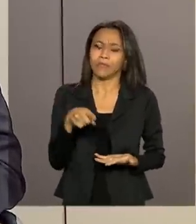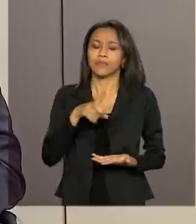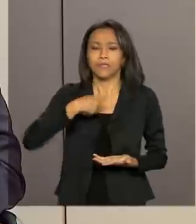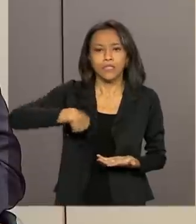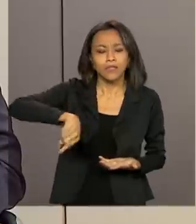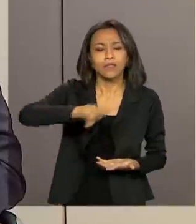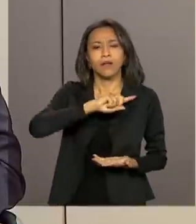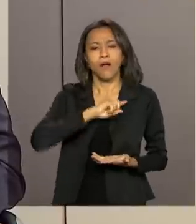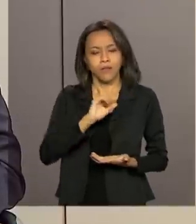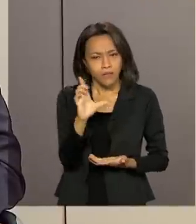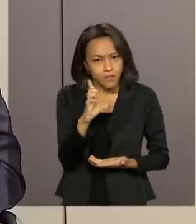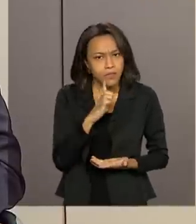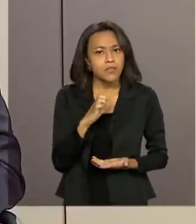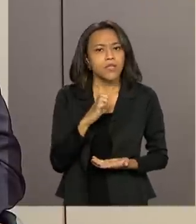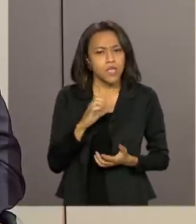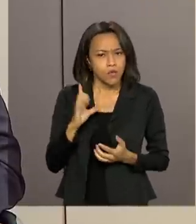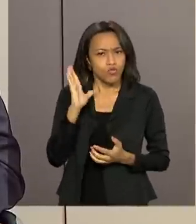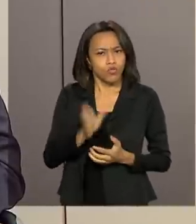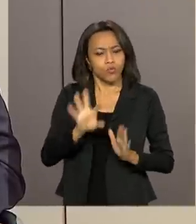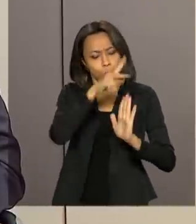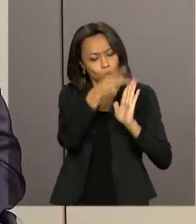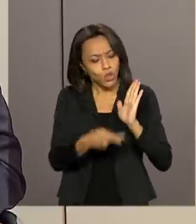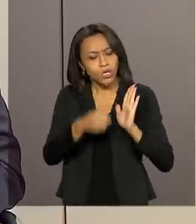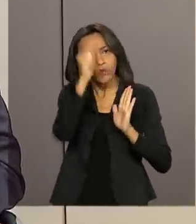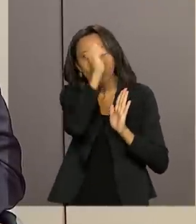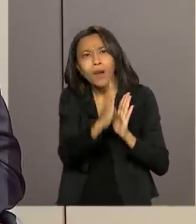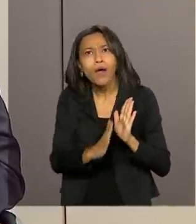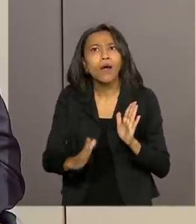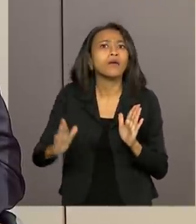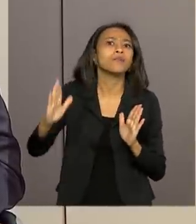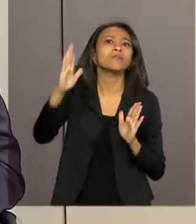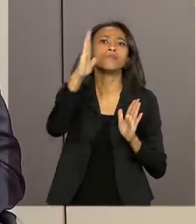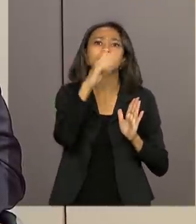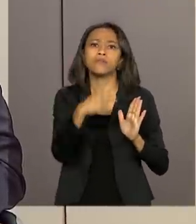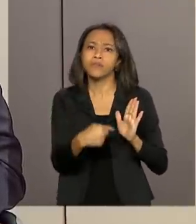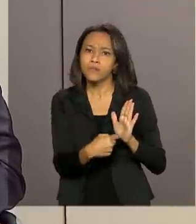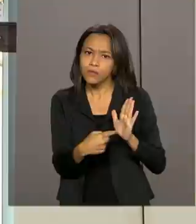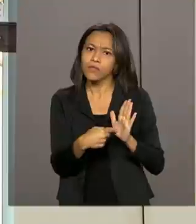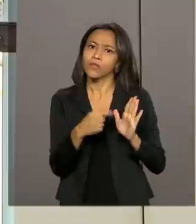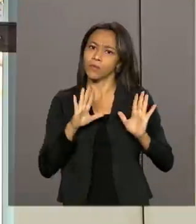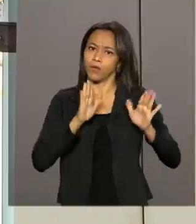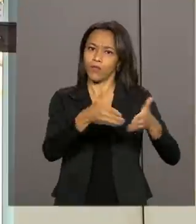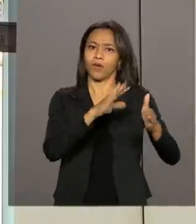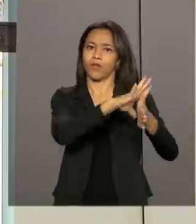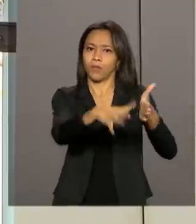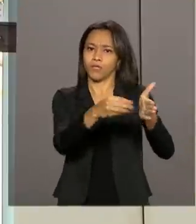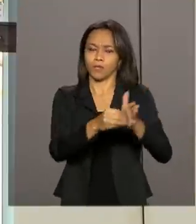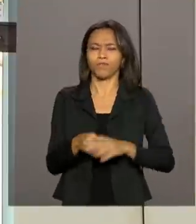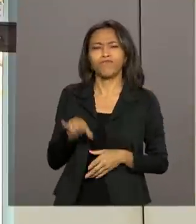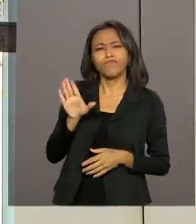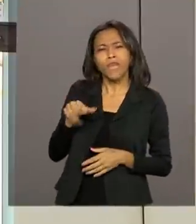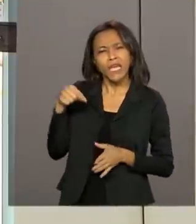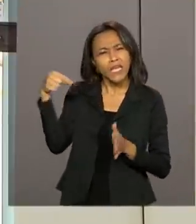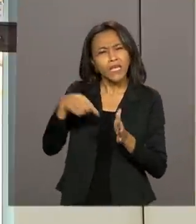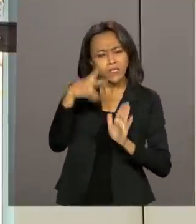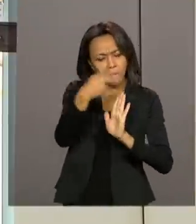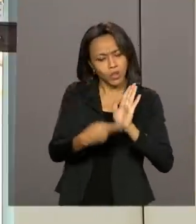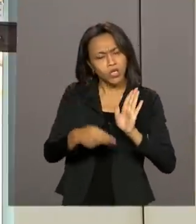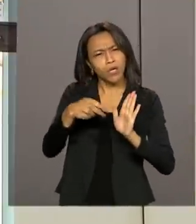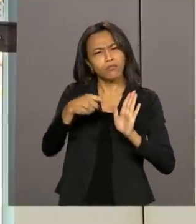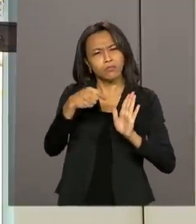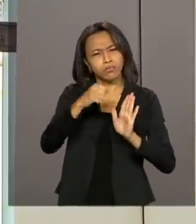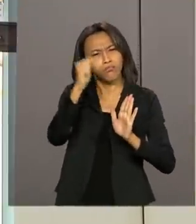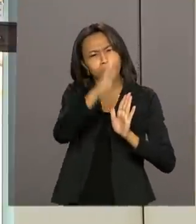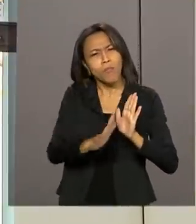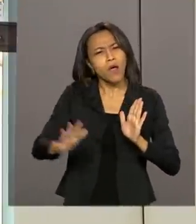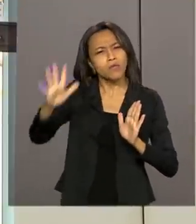efetivamente termos um projeto nacional, um projeto do Estado brasileiro para a Amazônia. Esse projeto nacional do Estado